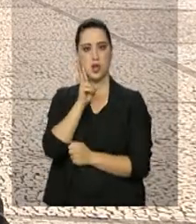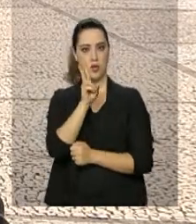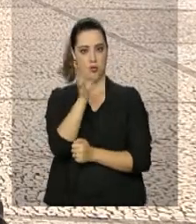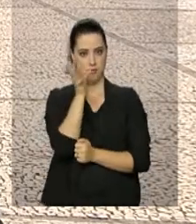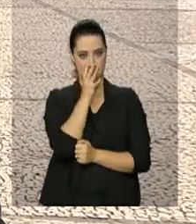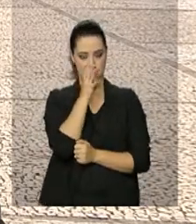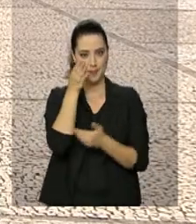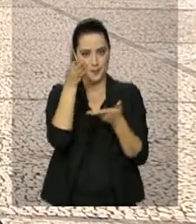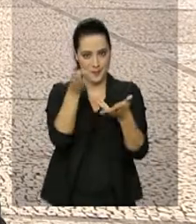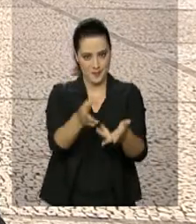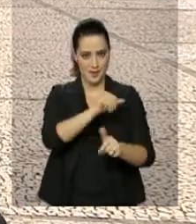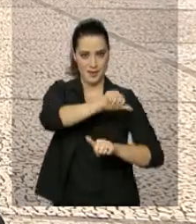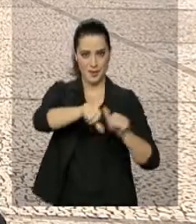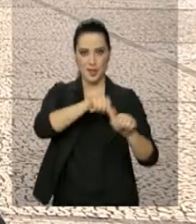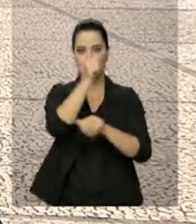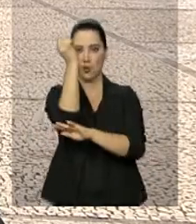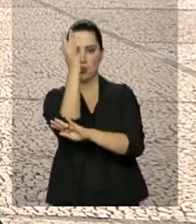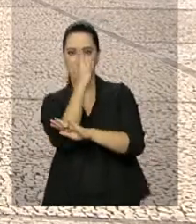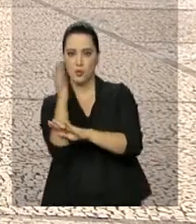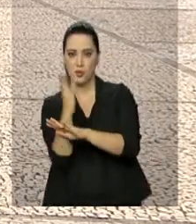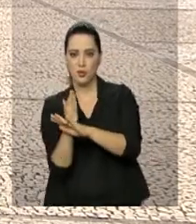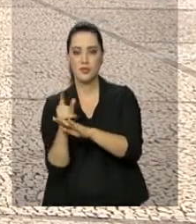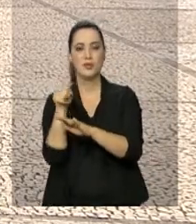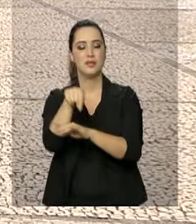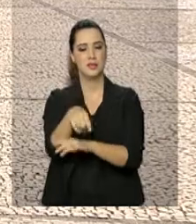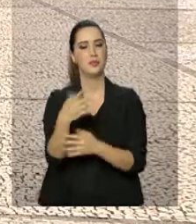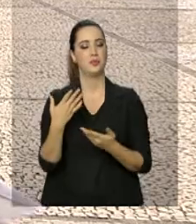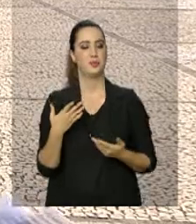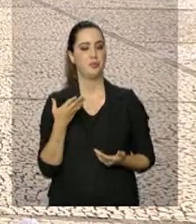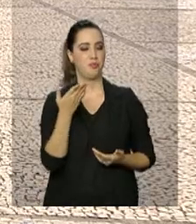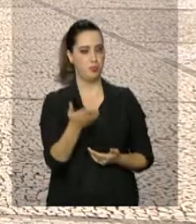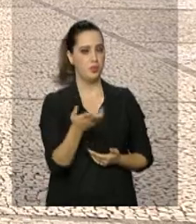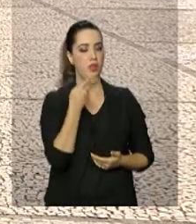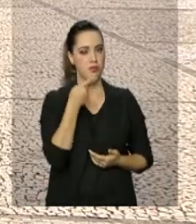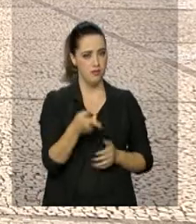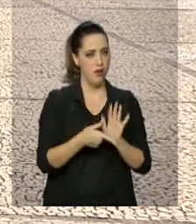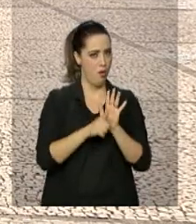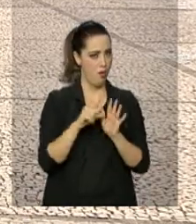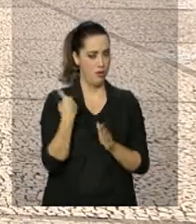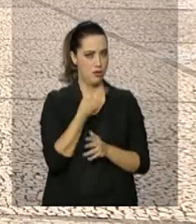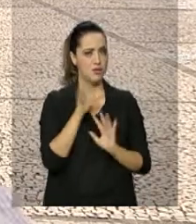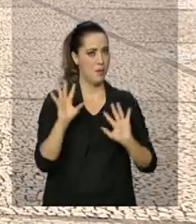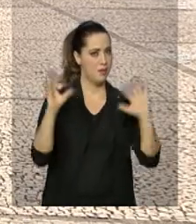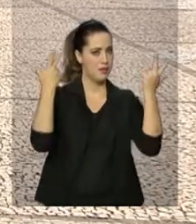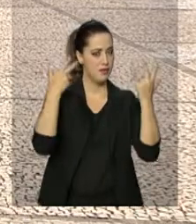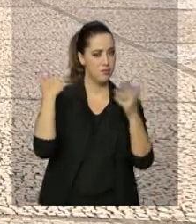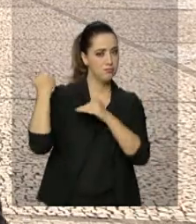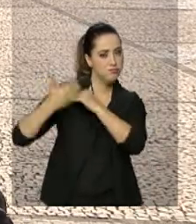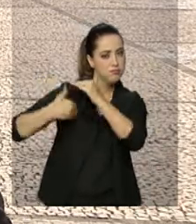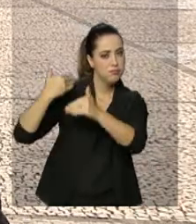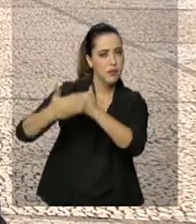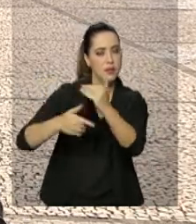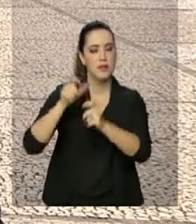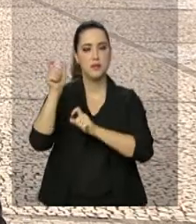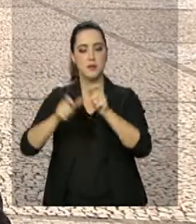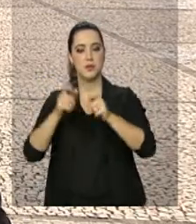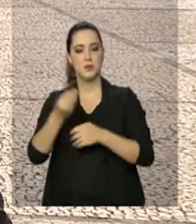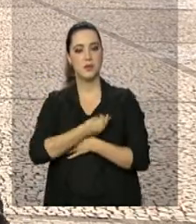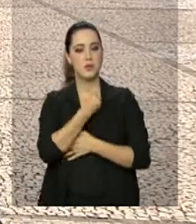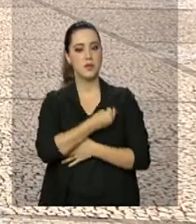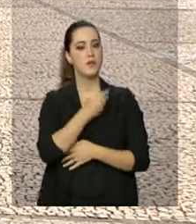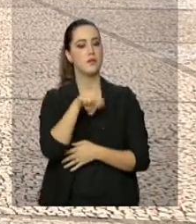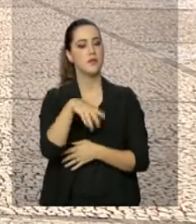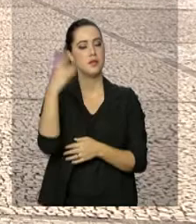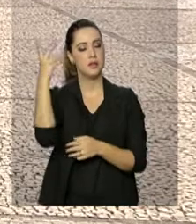essa cerimônia da troca da bandeira aqui na Praça dos Três Poderes. Como você falou, é uma cerimônia tradicional para as pessoas que moram em